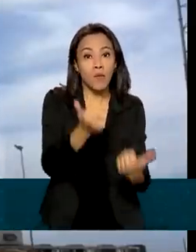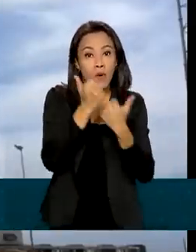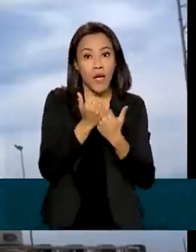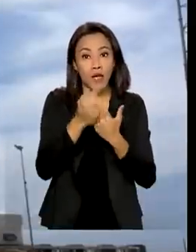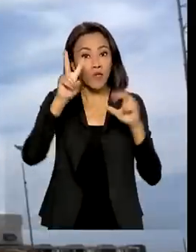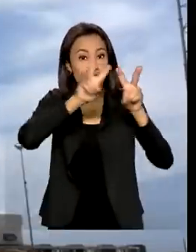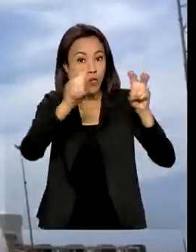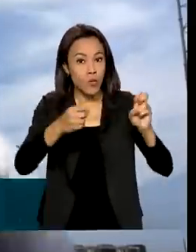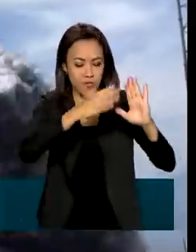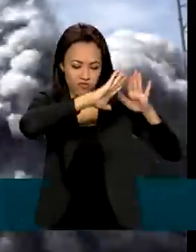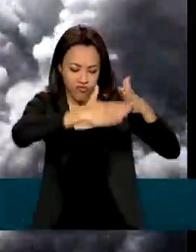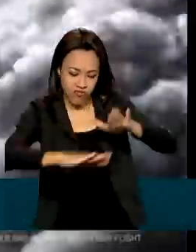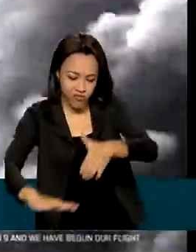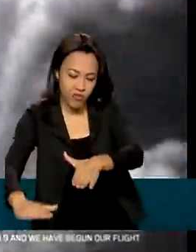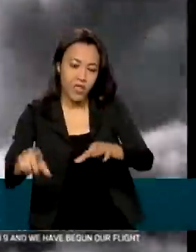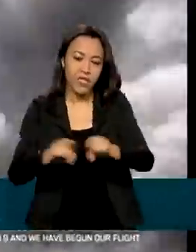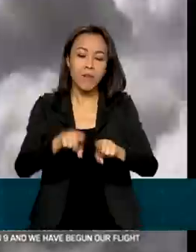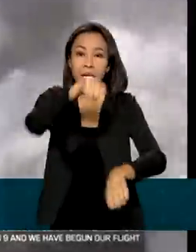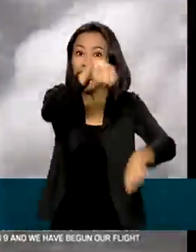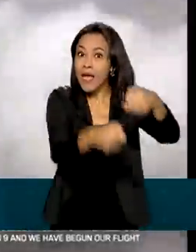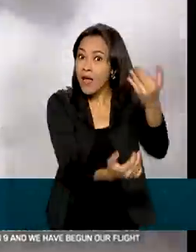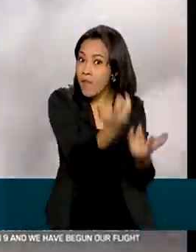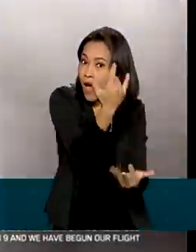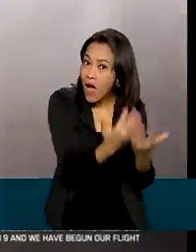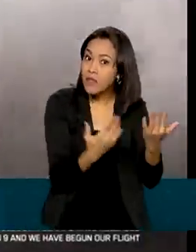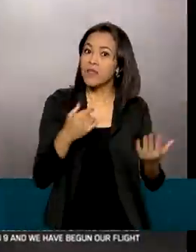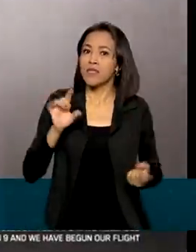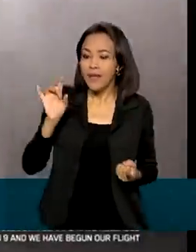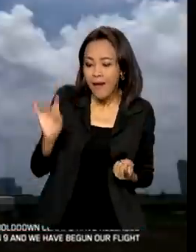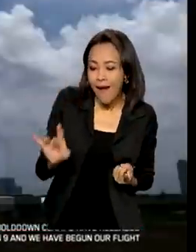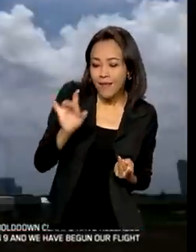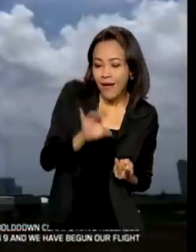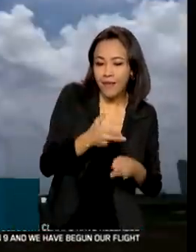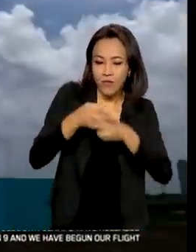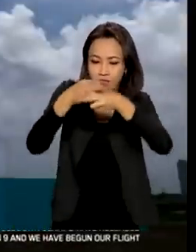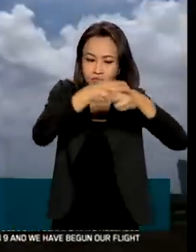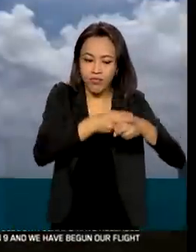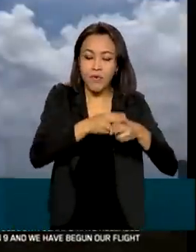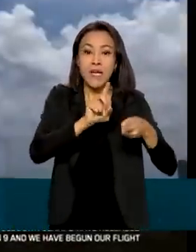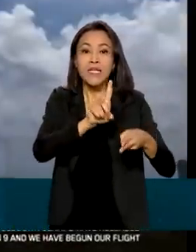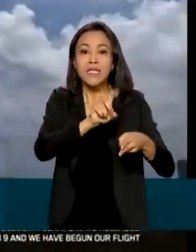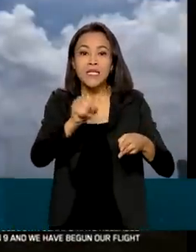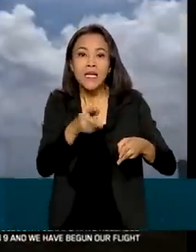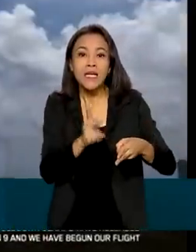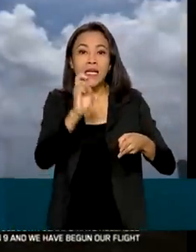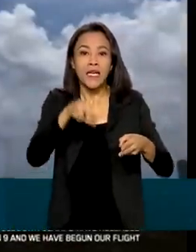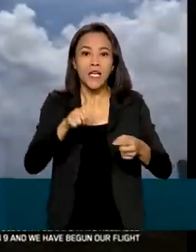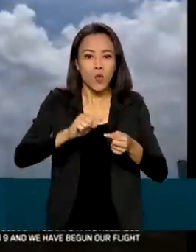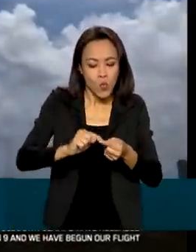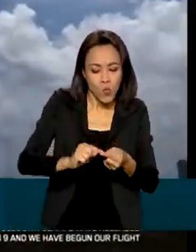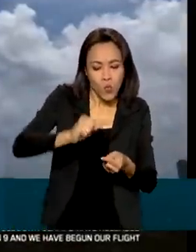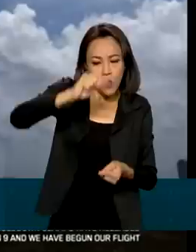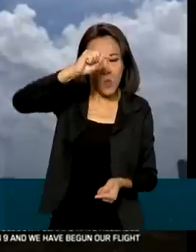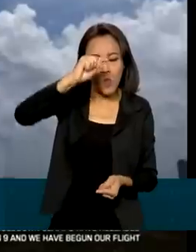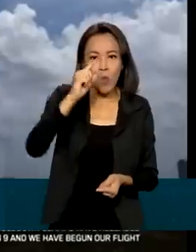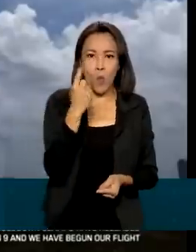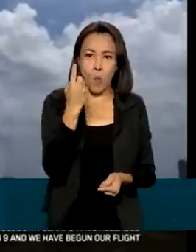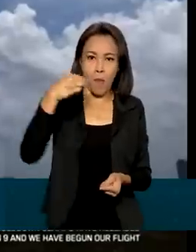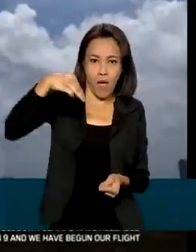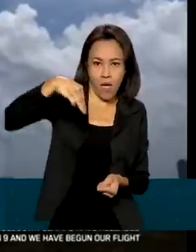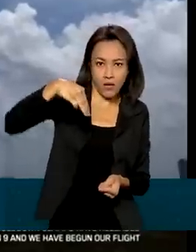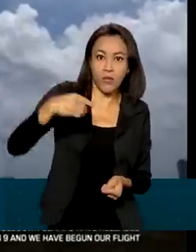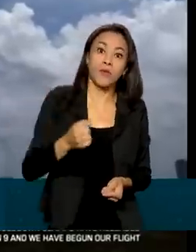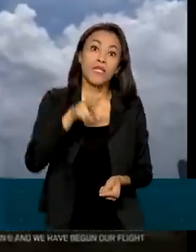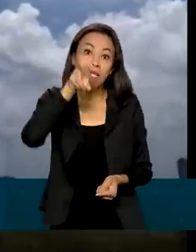e visualização de queimadas. Cada um dos satélites pesa 100 quilos, mede um metro cúbico e possui cinco